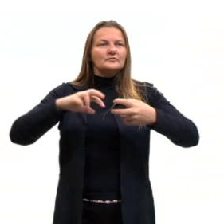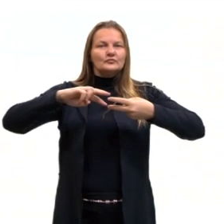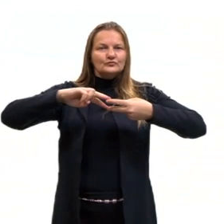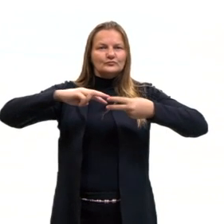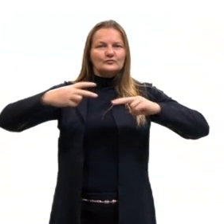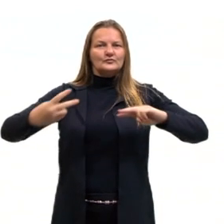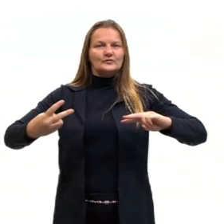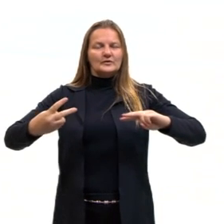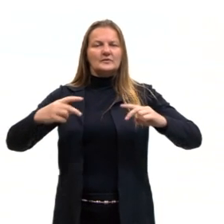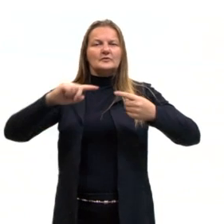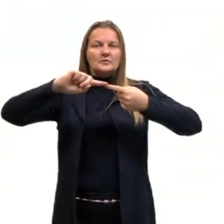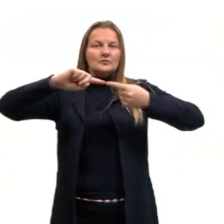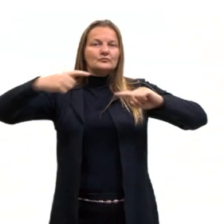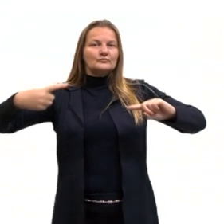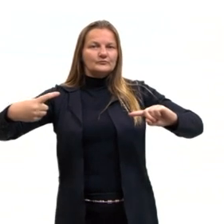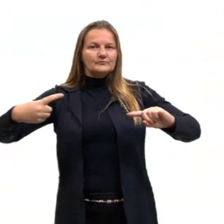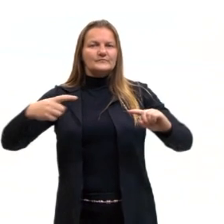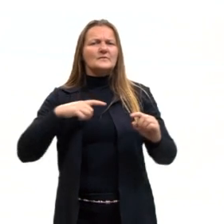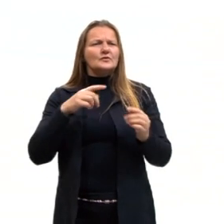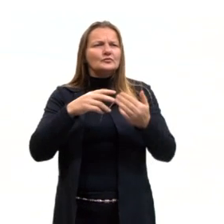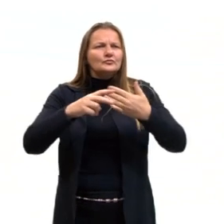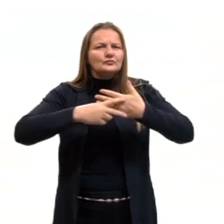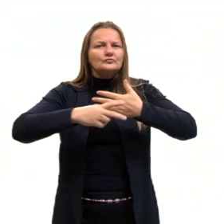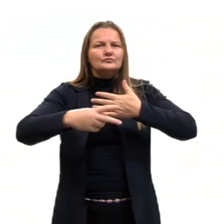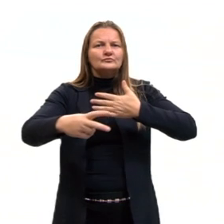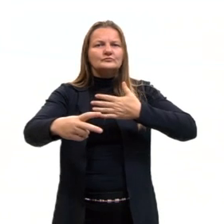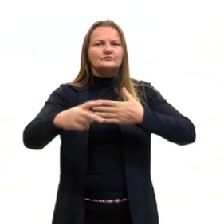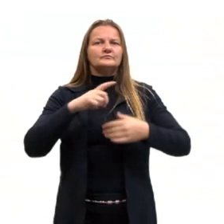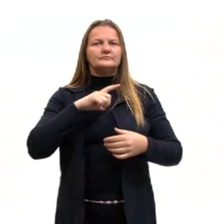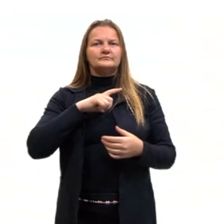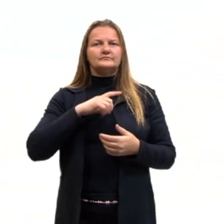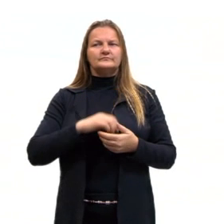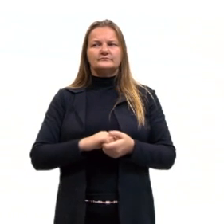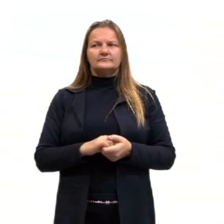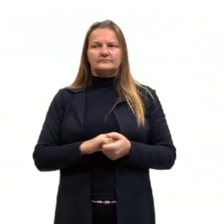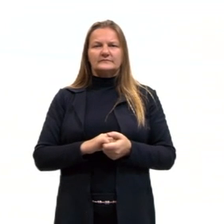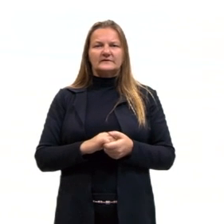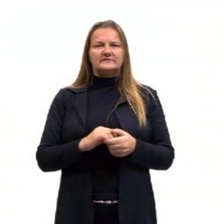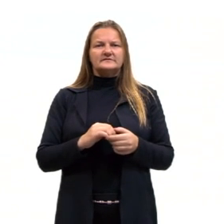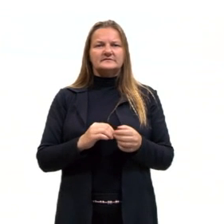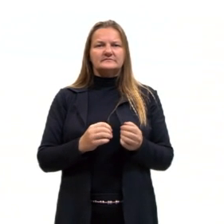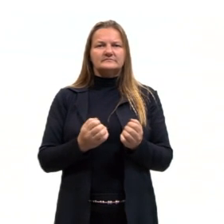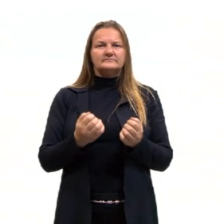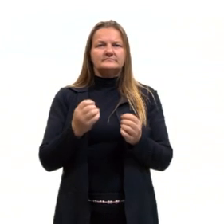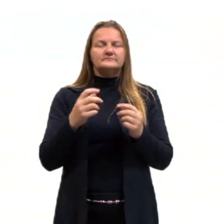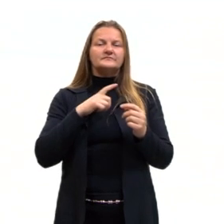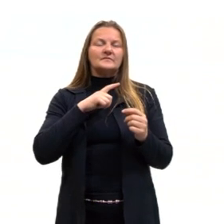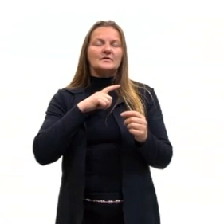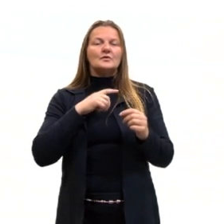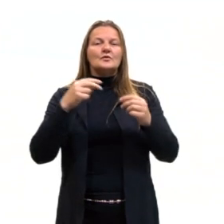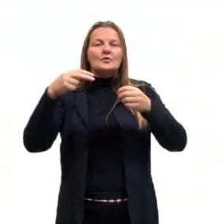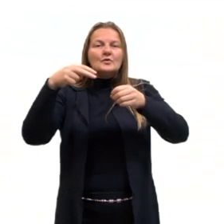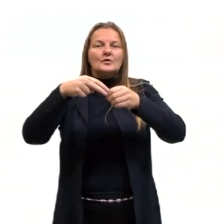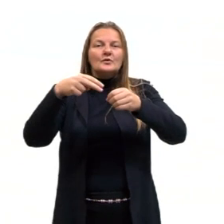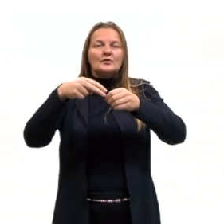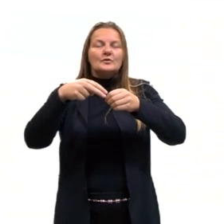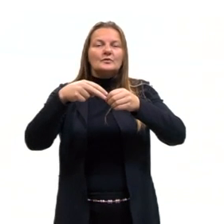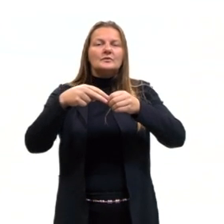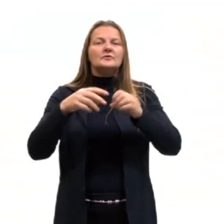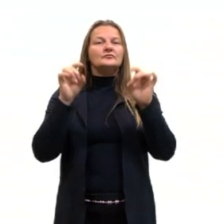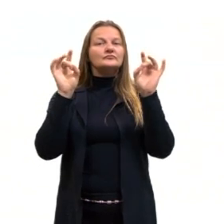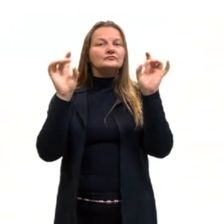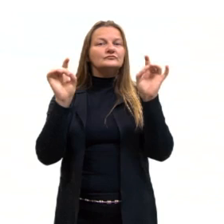e questões afins. Então, o núcleo é exclusivo